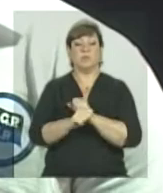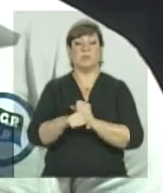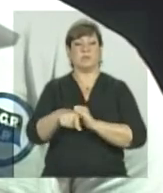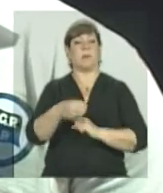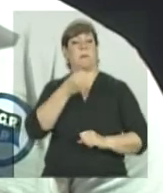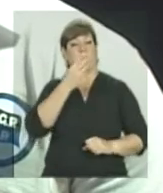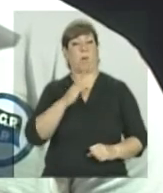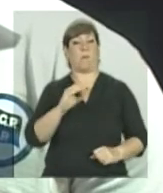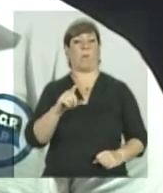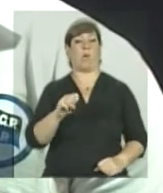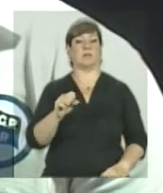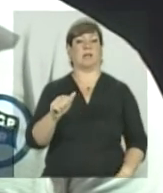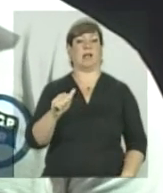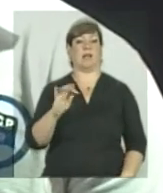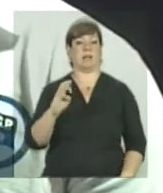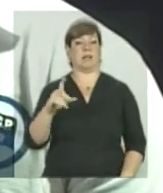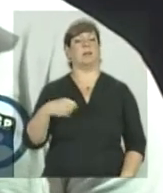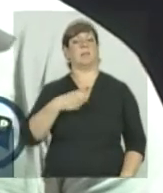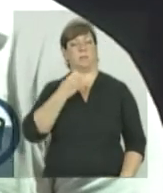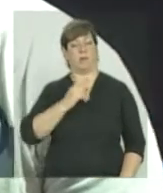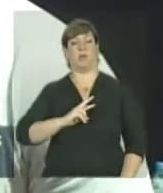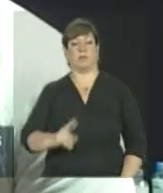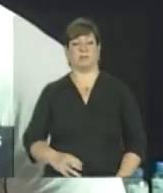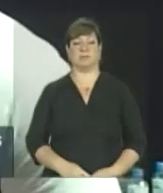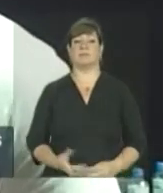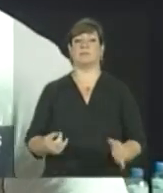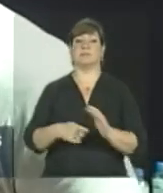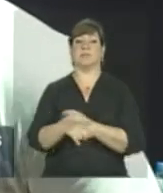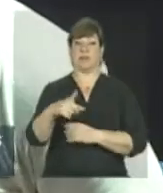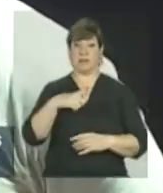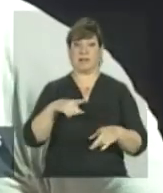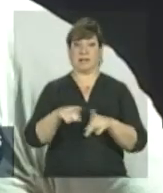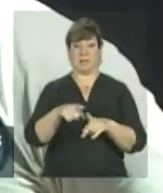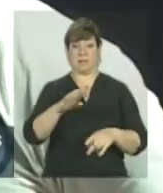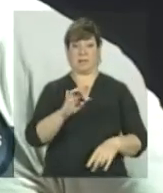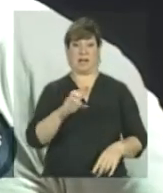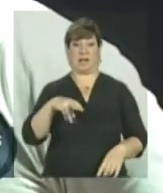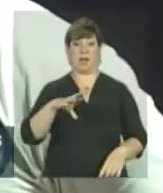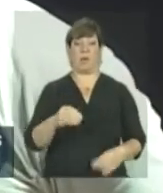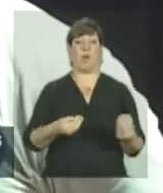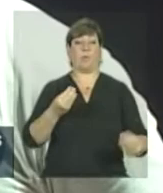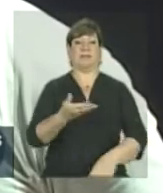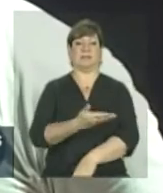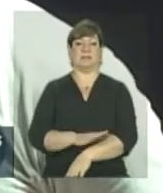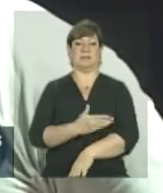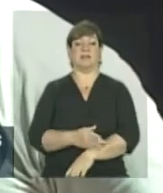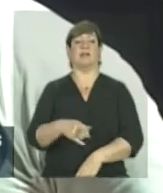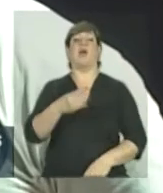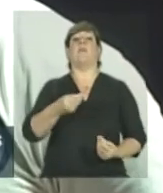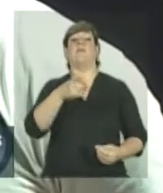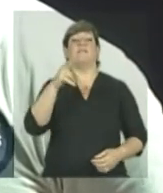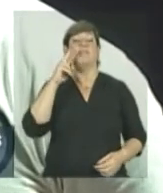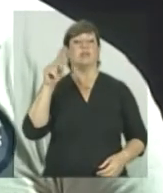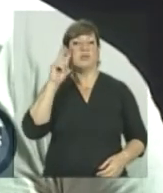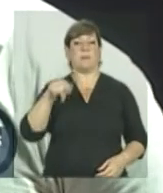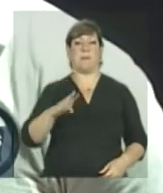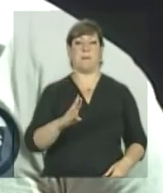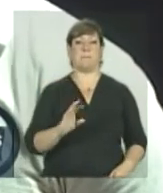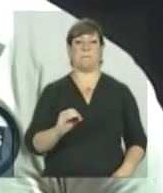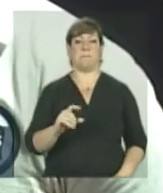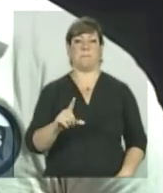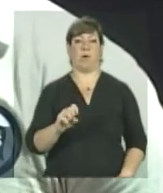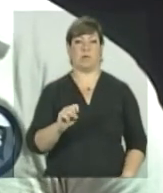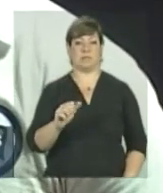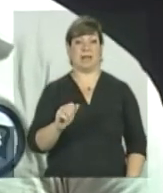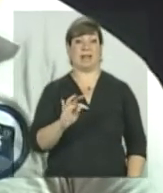faz com que você tenha um melhor resultado. Agora, por trás também tem o trabalho do técnico. Como você viu esse anúncio da Bolsa Técnica,